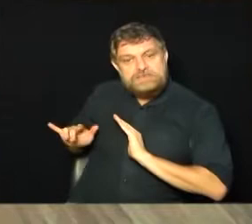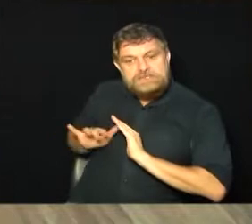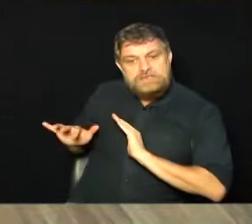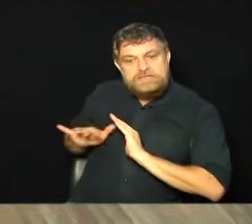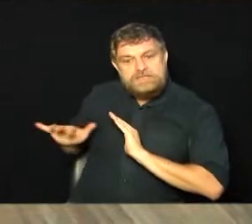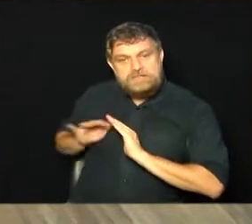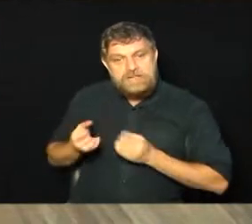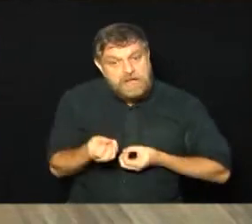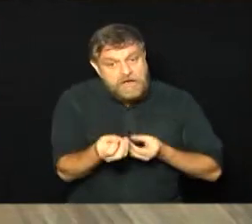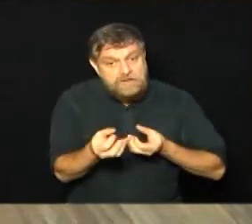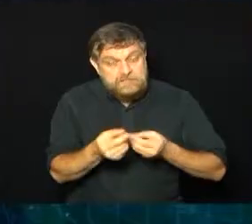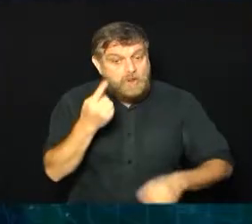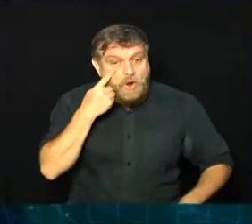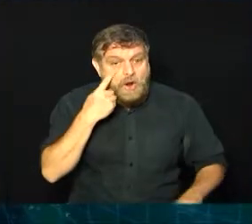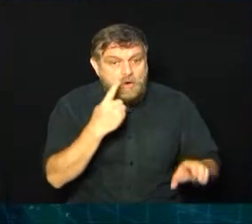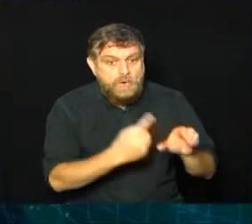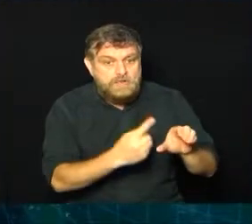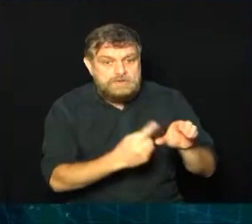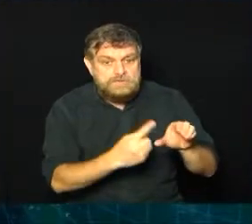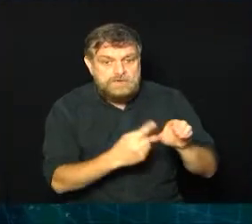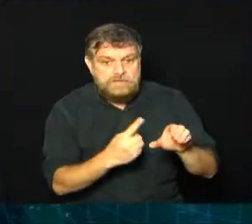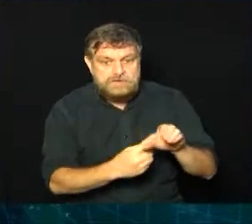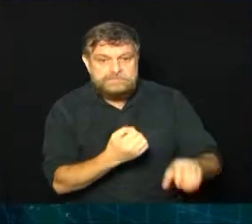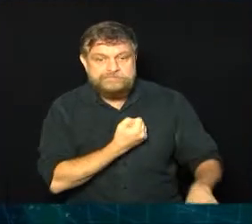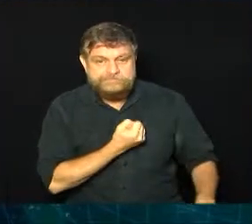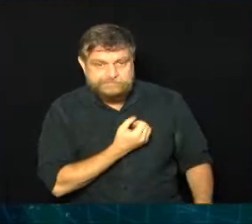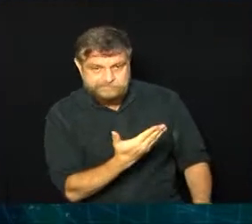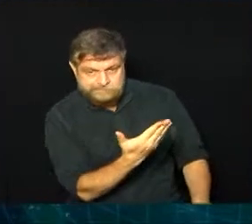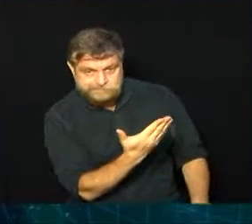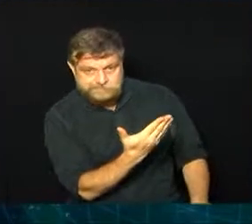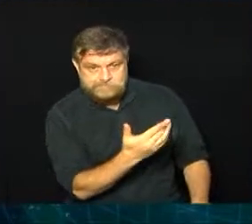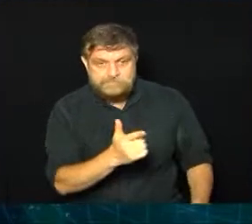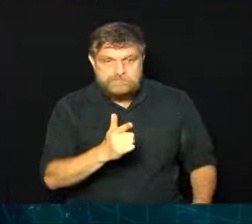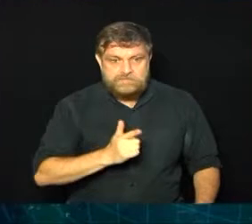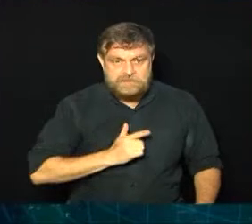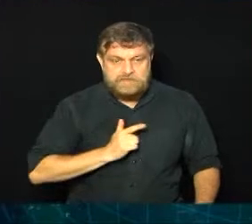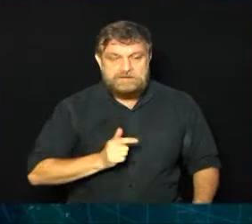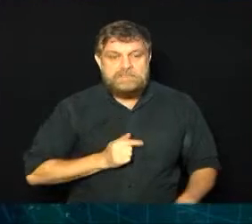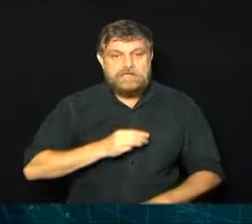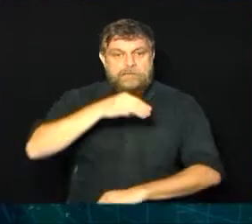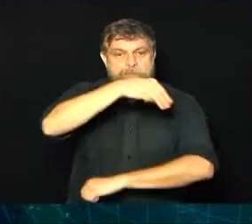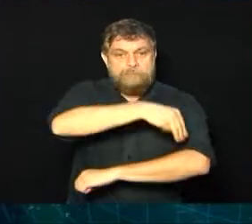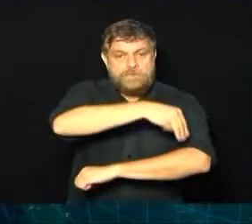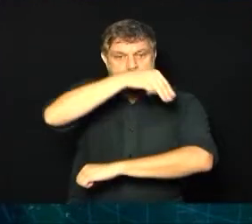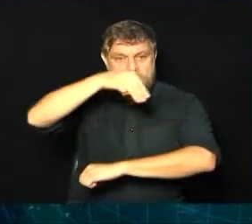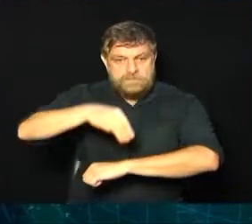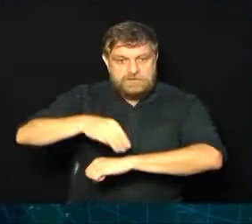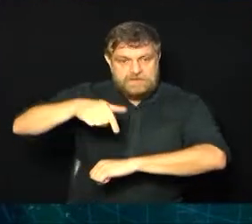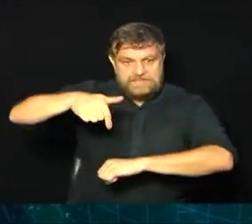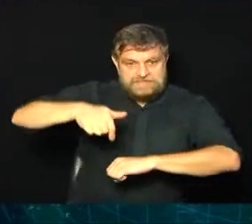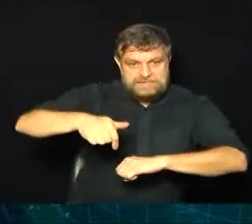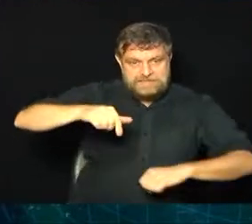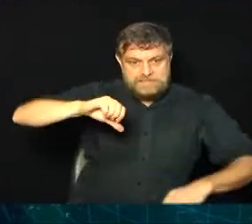nossos dados, Cosmópolis, 8.243 casos de Covid-19, Montemor,